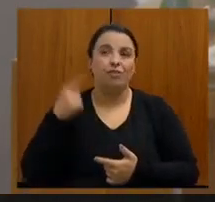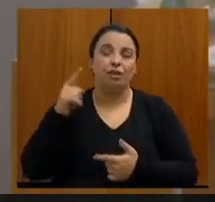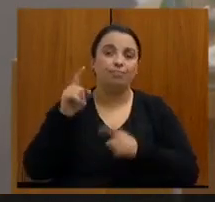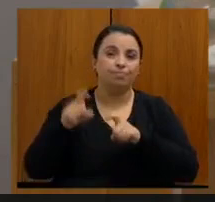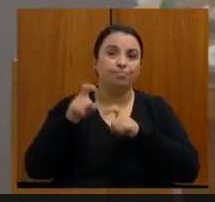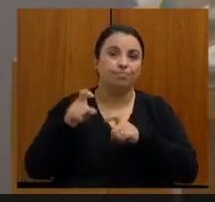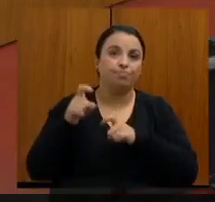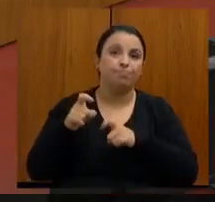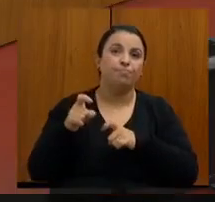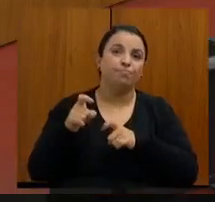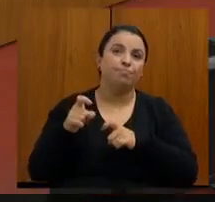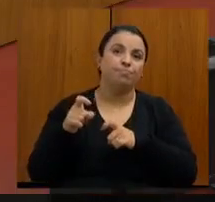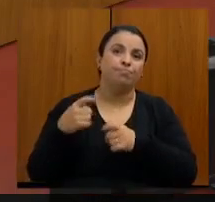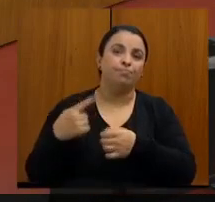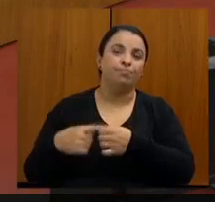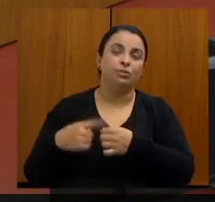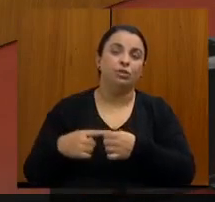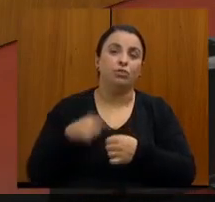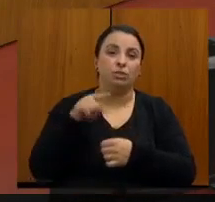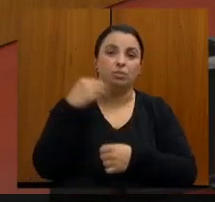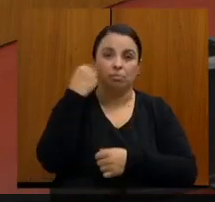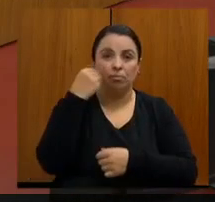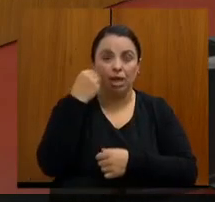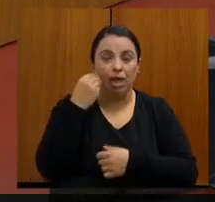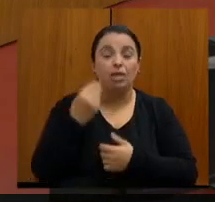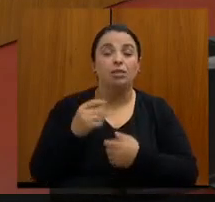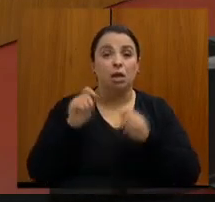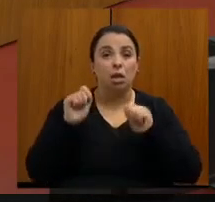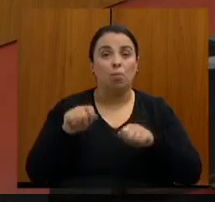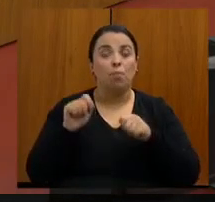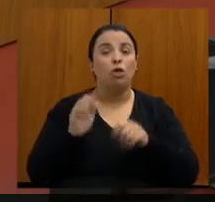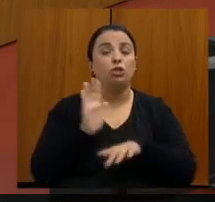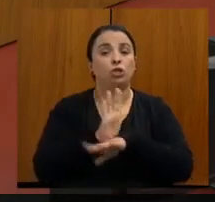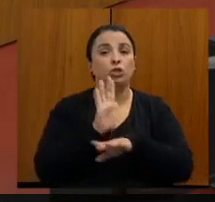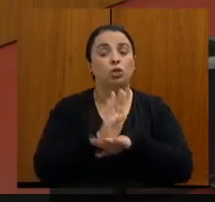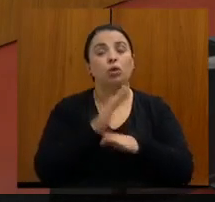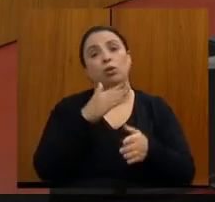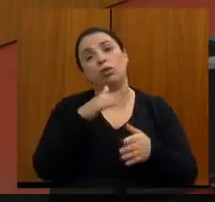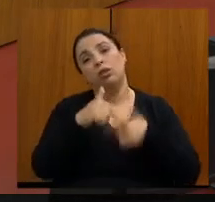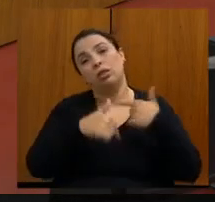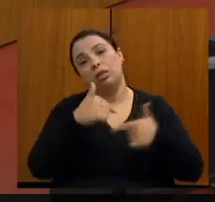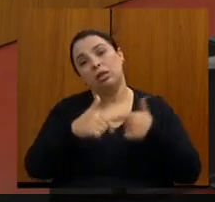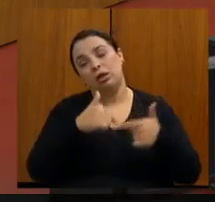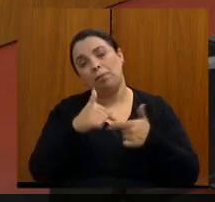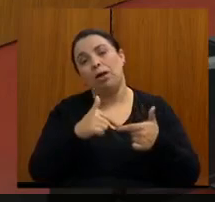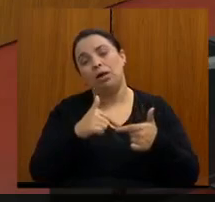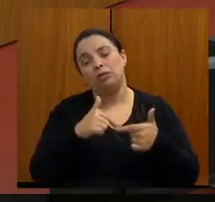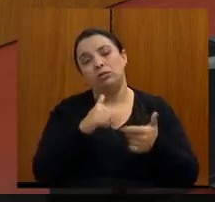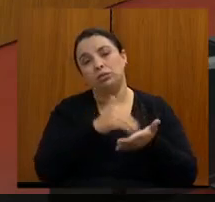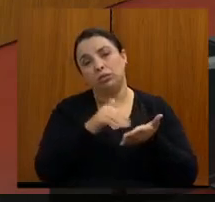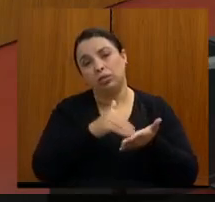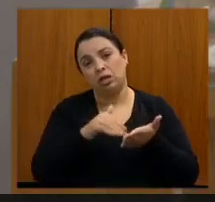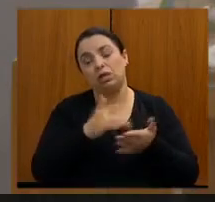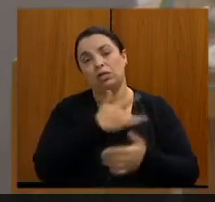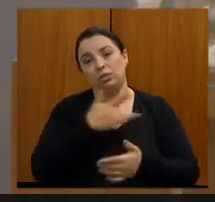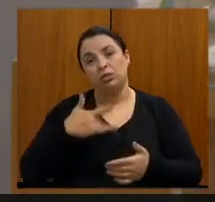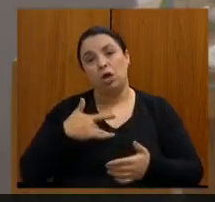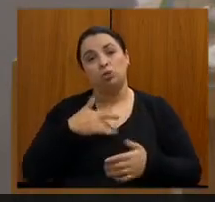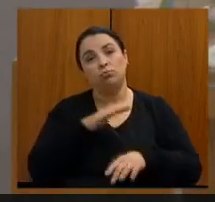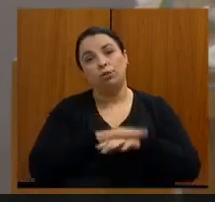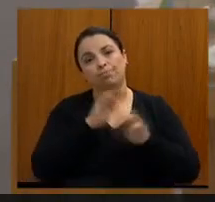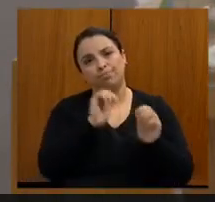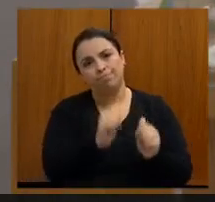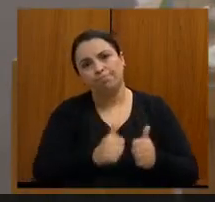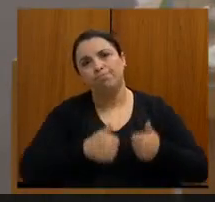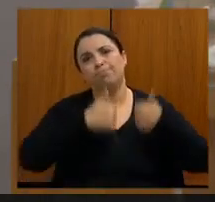e pode enriquecer muito o trabalho da Secretaria Estadual de Saúde. O que eu queria deixar aqui, o meu cumprimento, pelo trabalho do